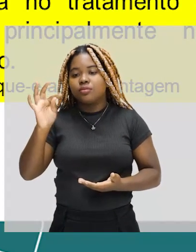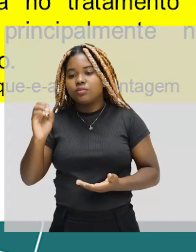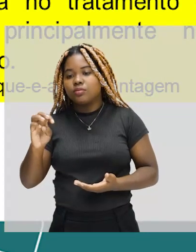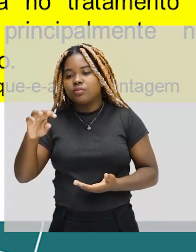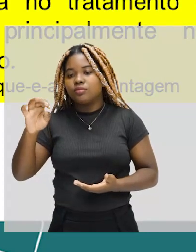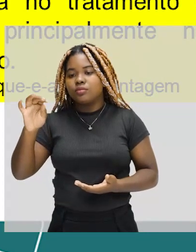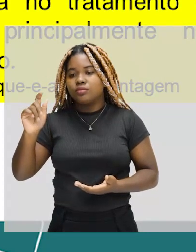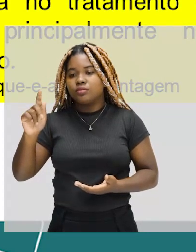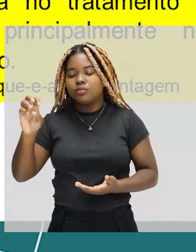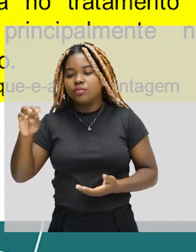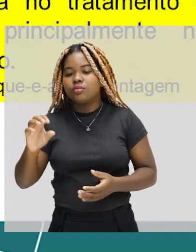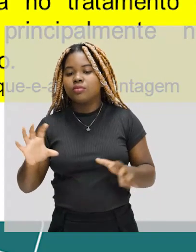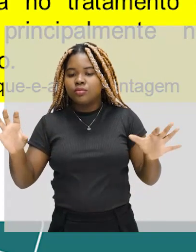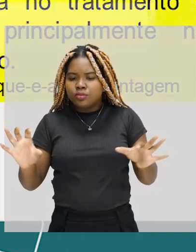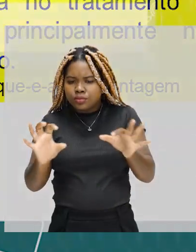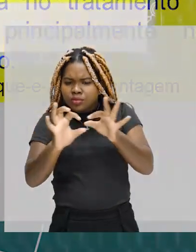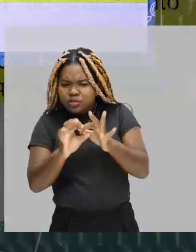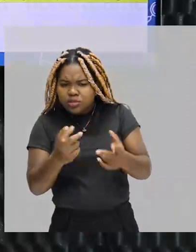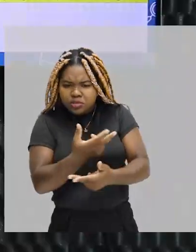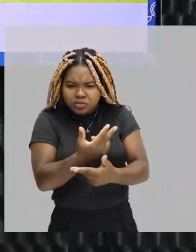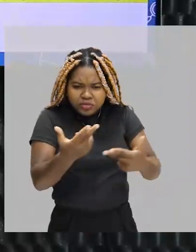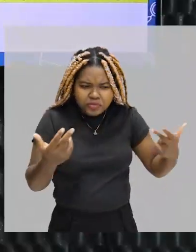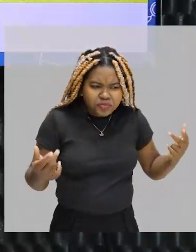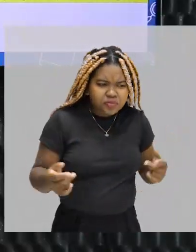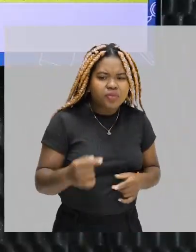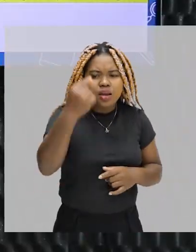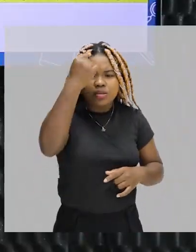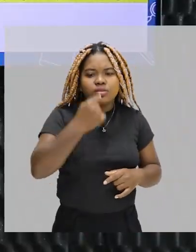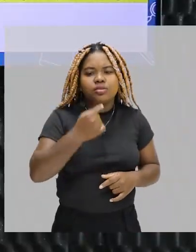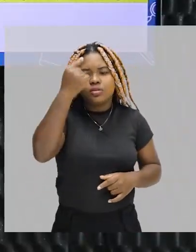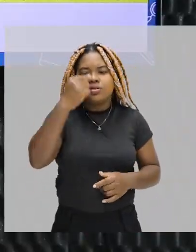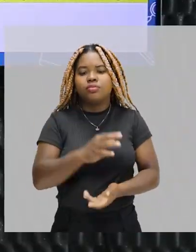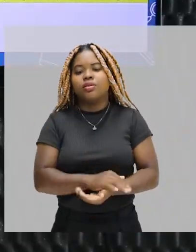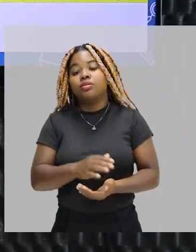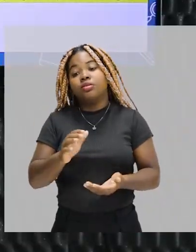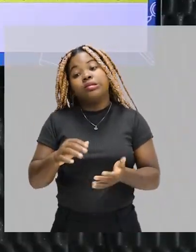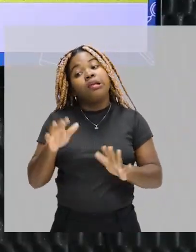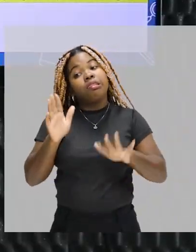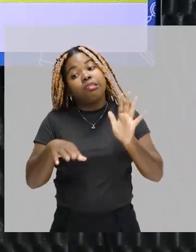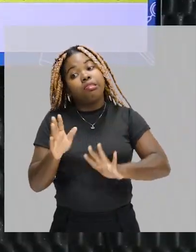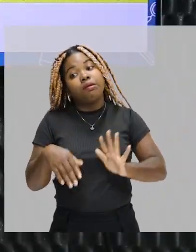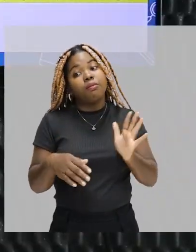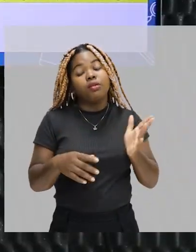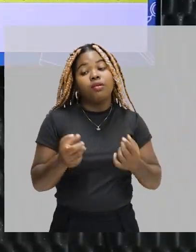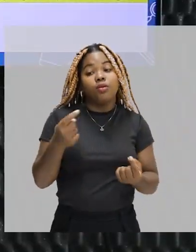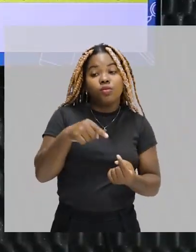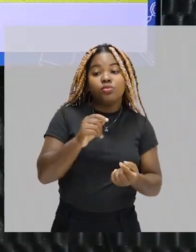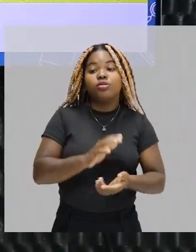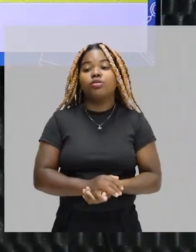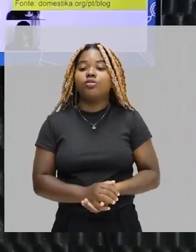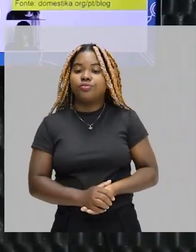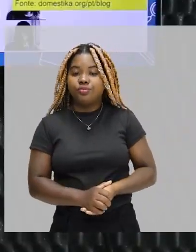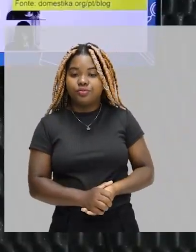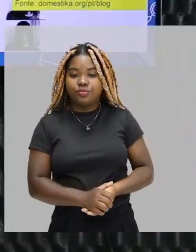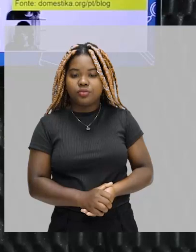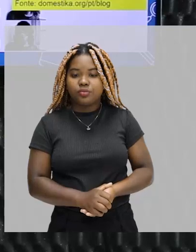molduras de várias imagens onde você superpõe uma outra. Dependendo da proposta, ela pode ser uma obra de arte ou não.